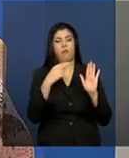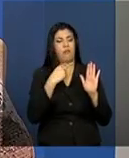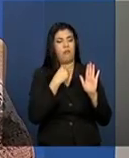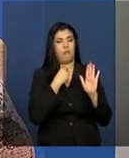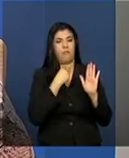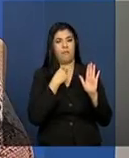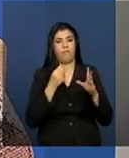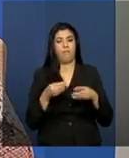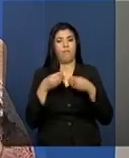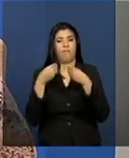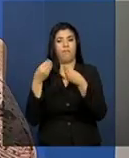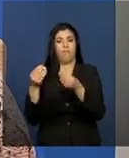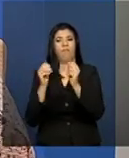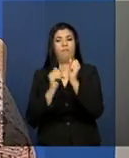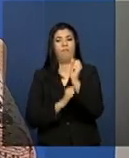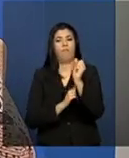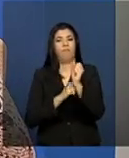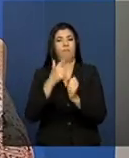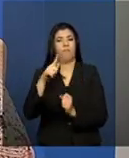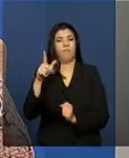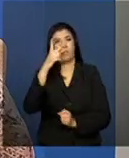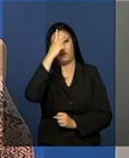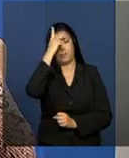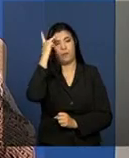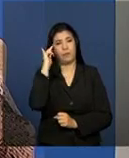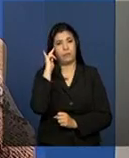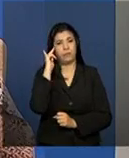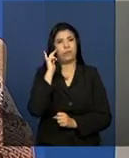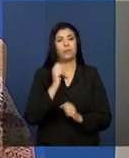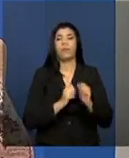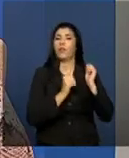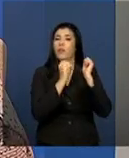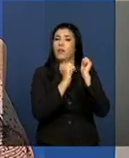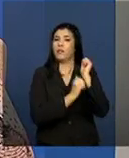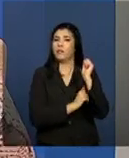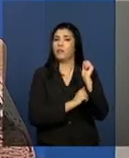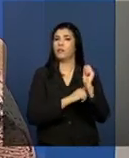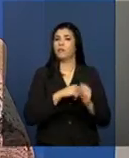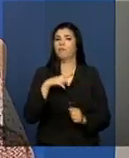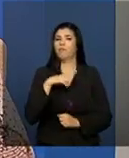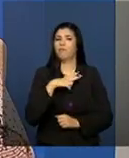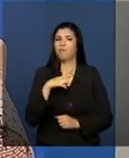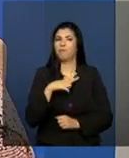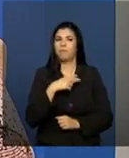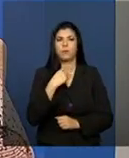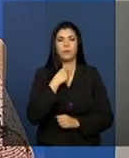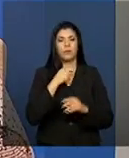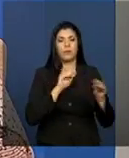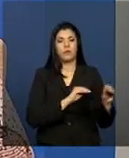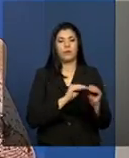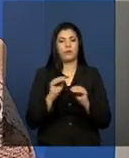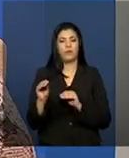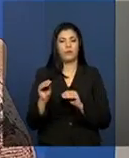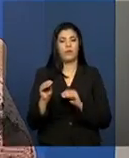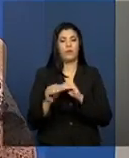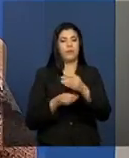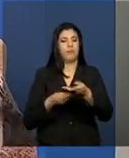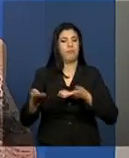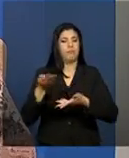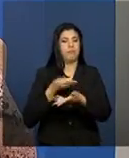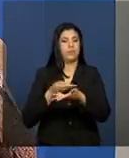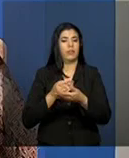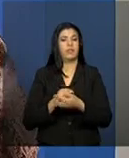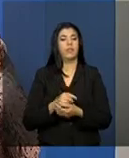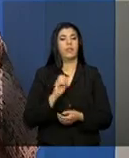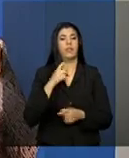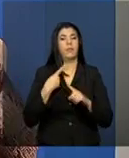para nenhuma outra pessoa. Como a Caroline falou, a senha é pessoal intransferível. A gente adotou essa política de senhas justamente onde o